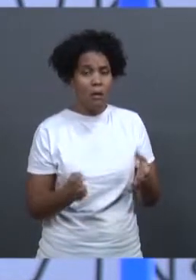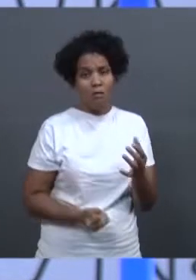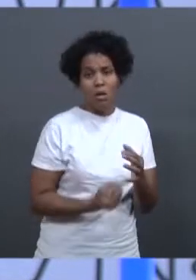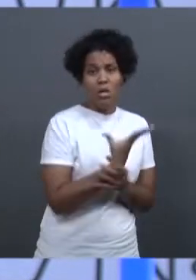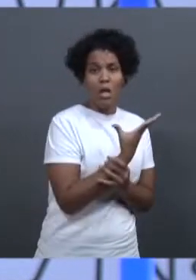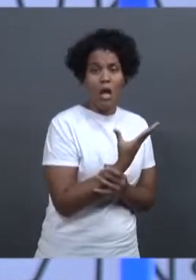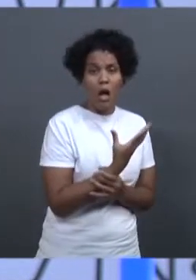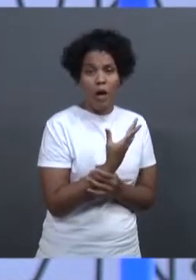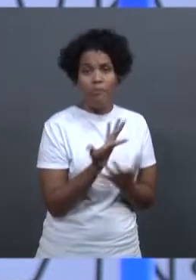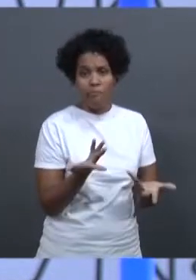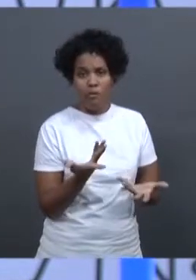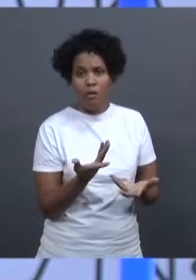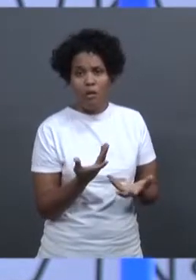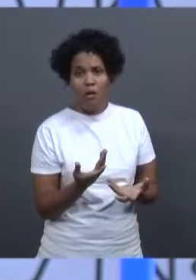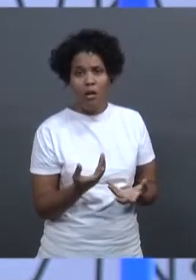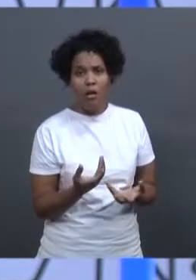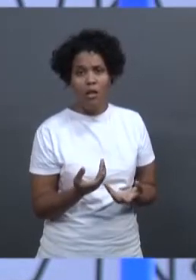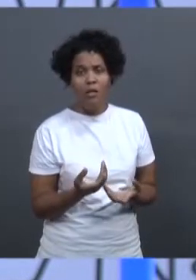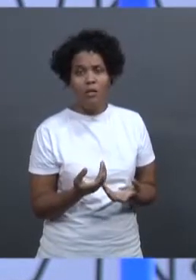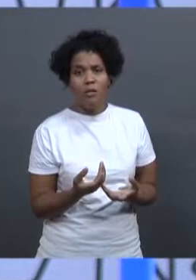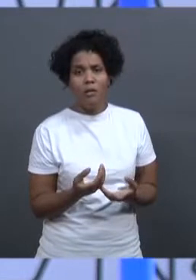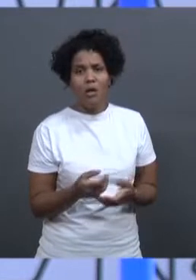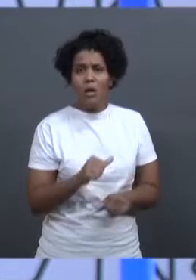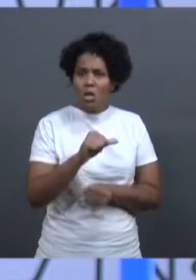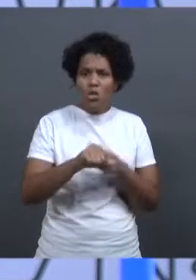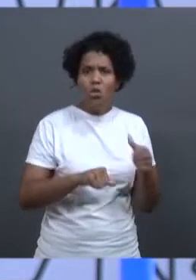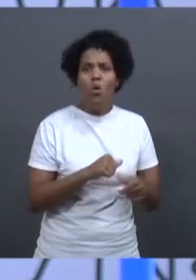licenças corretivas, licenças adreferendo.